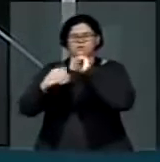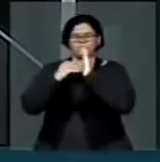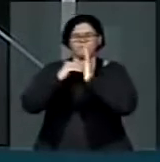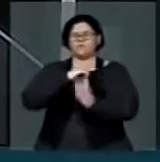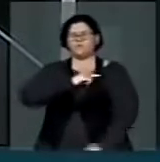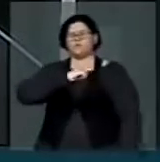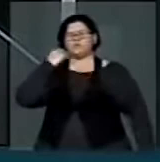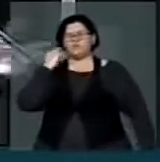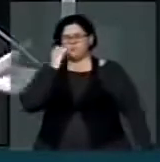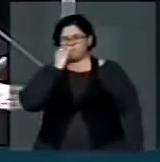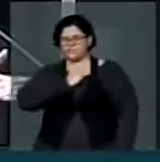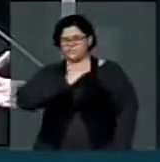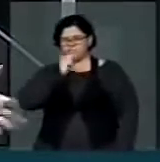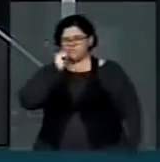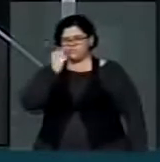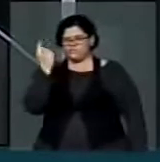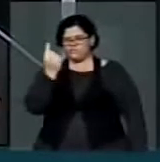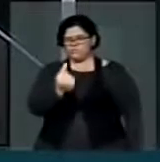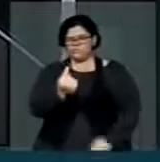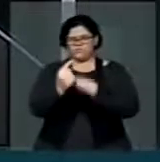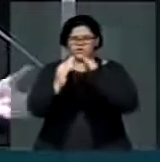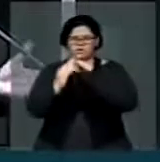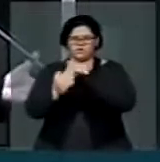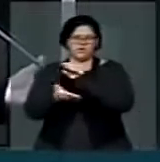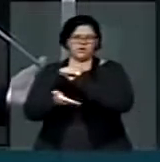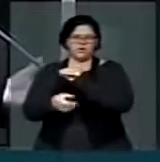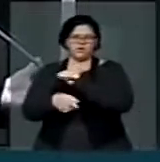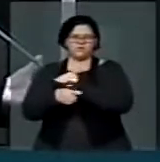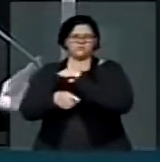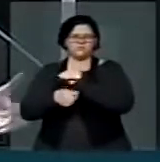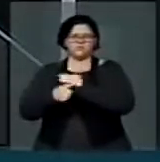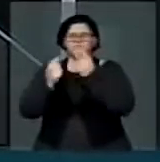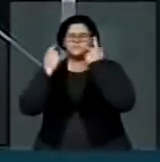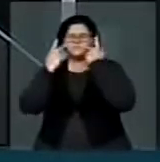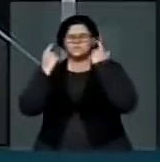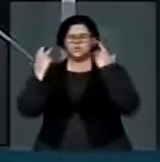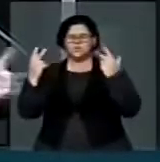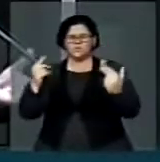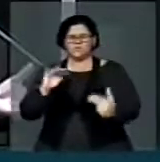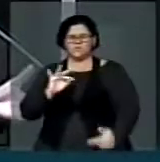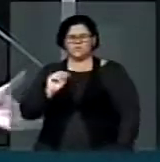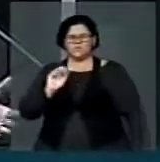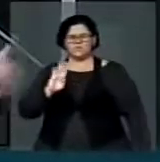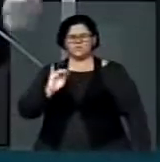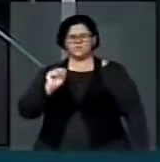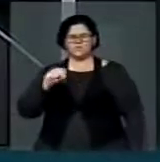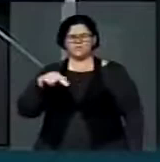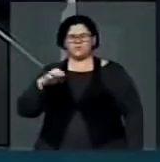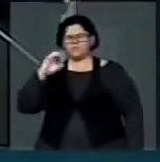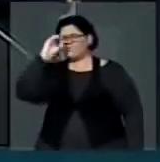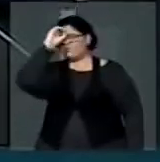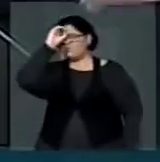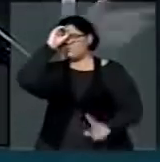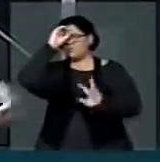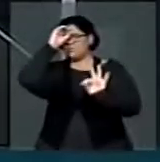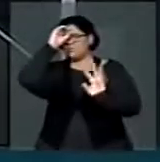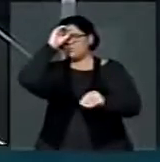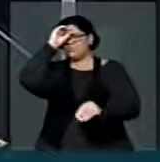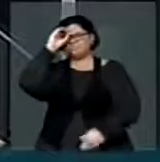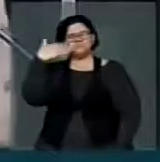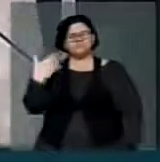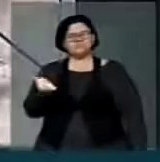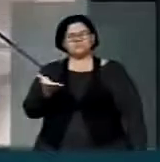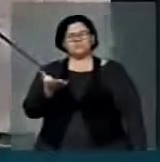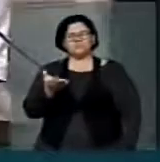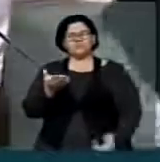Uma dela, de uma dona de casa, a Fabiane, completamente inocente de qualquer coisa, uma outra porque